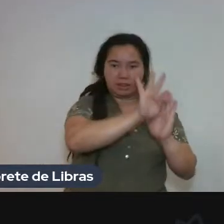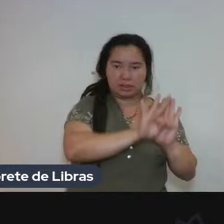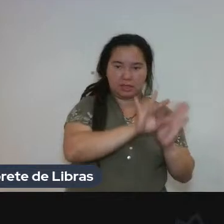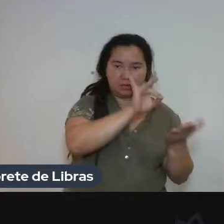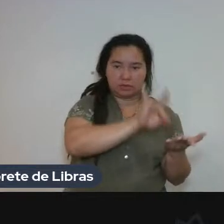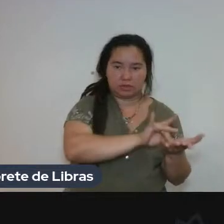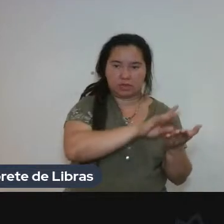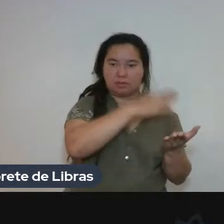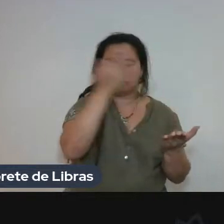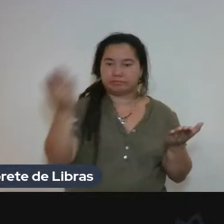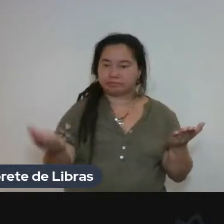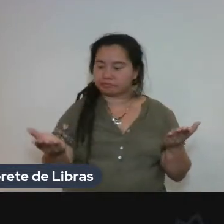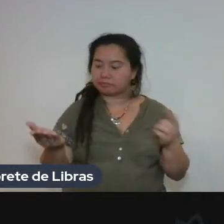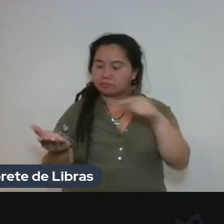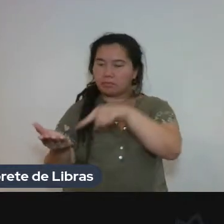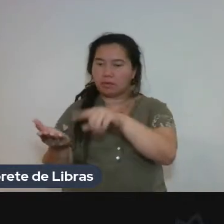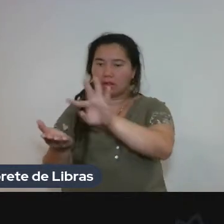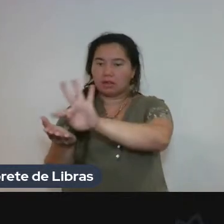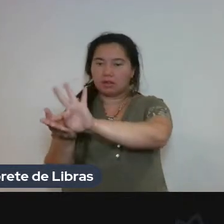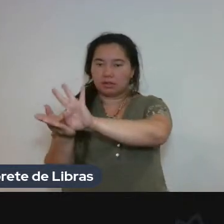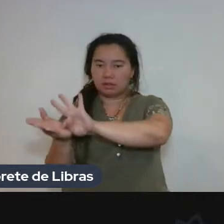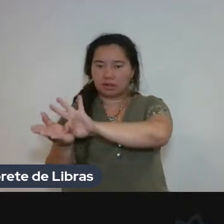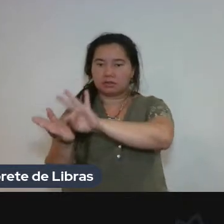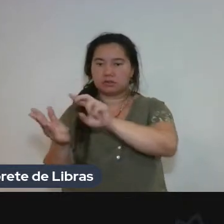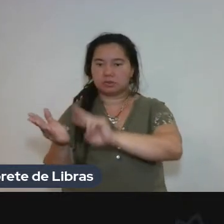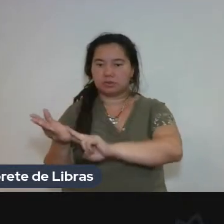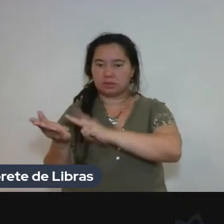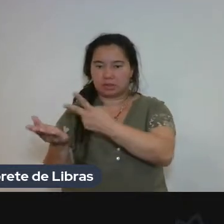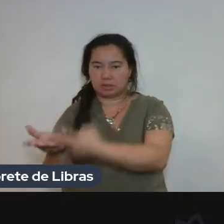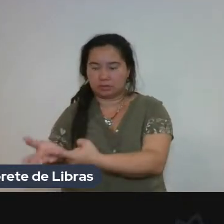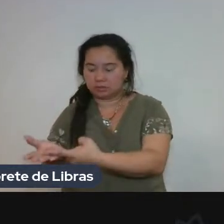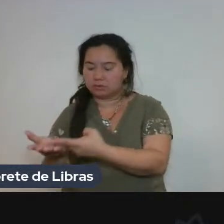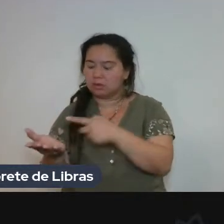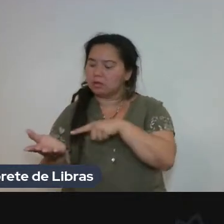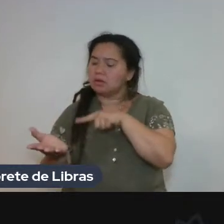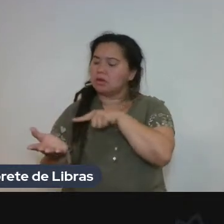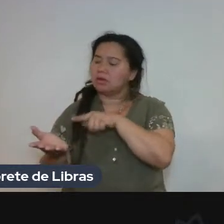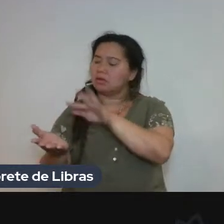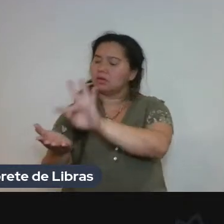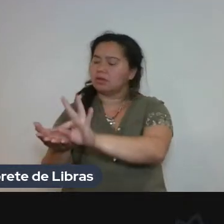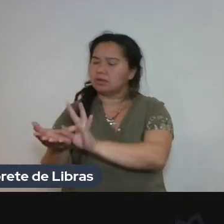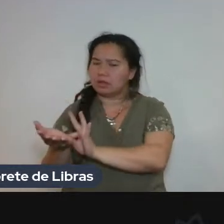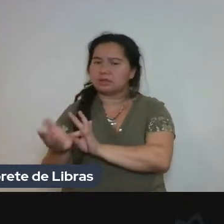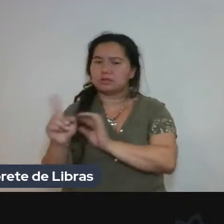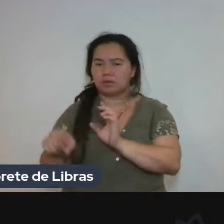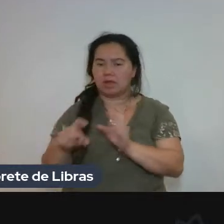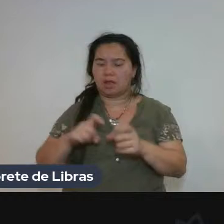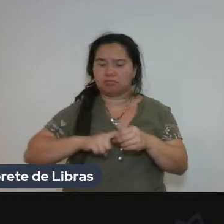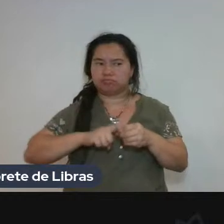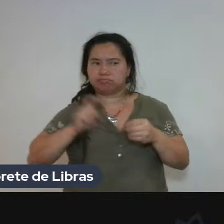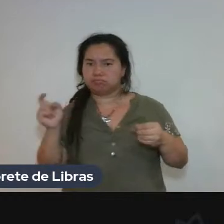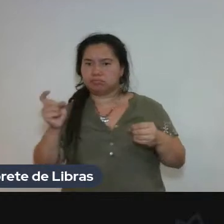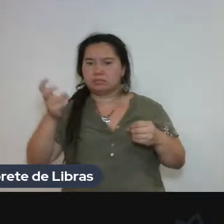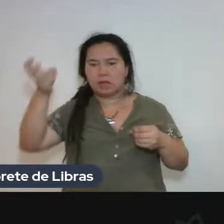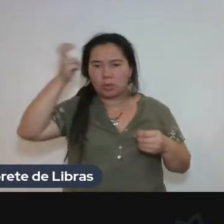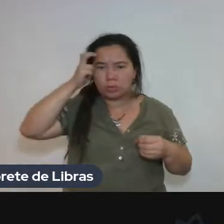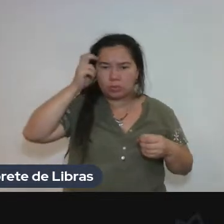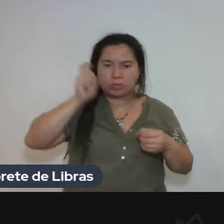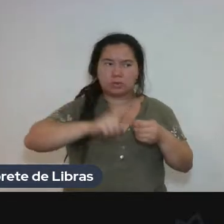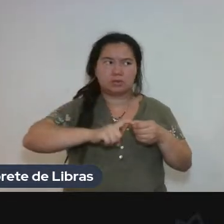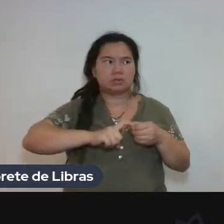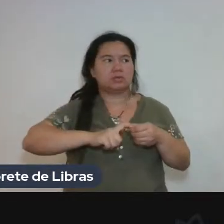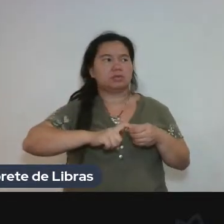é deslocado da cultura e do sistema literário de origem. Então, esse é um conceito lá do Boudier, para quem já leu. Então,